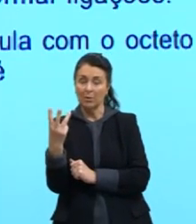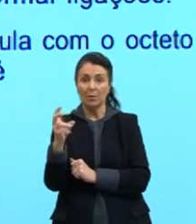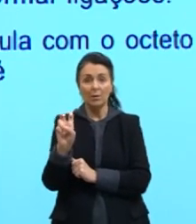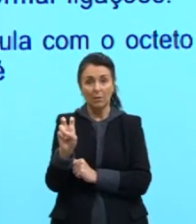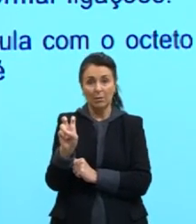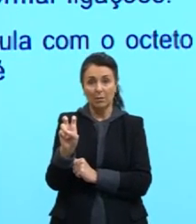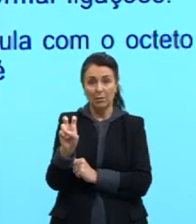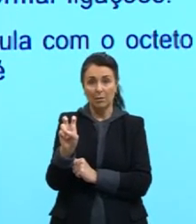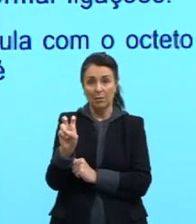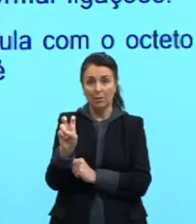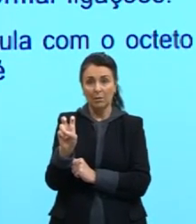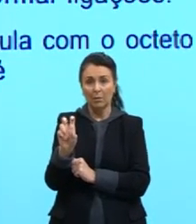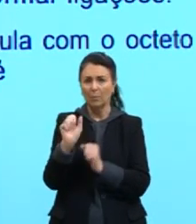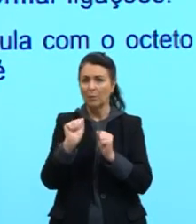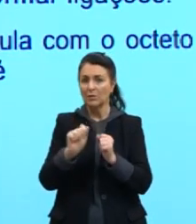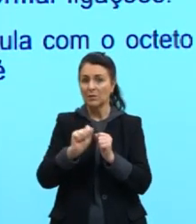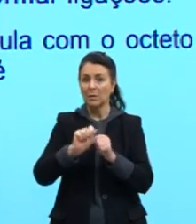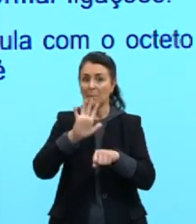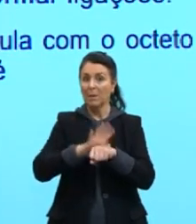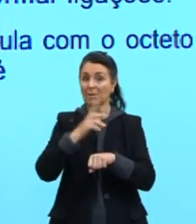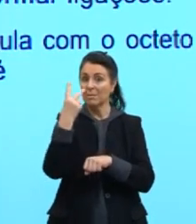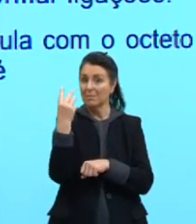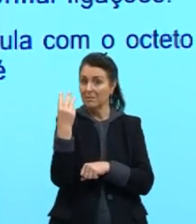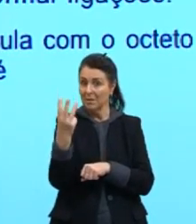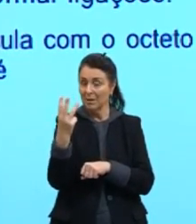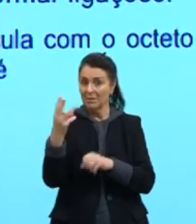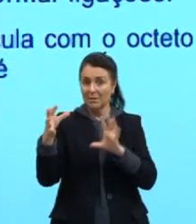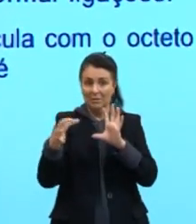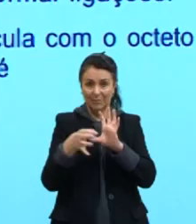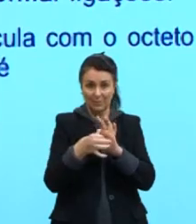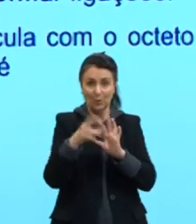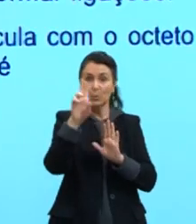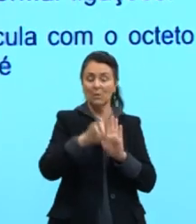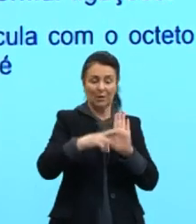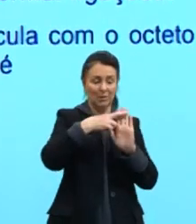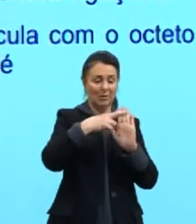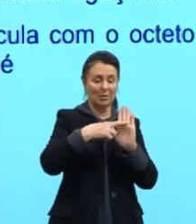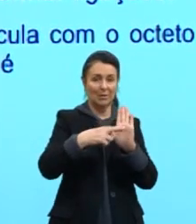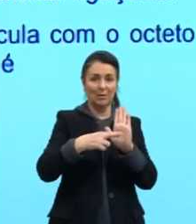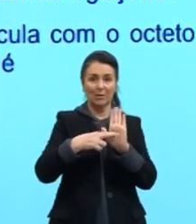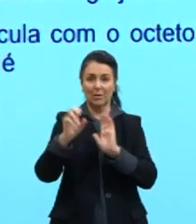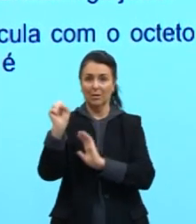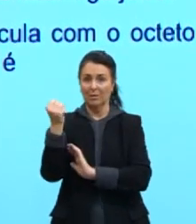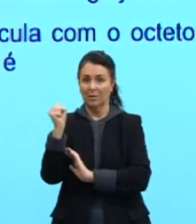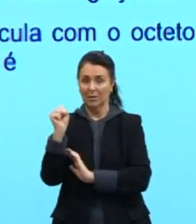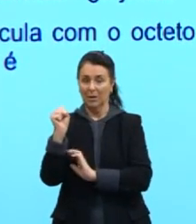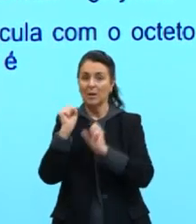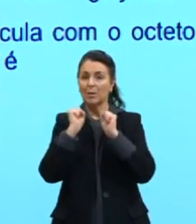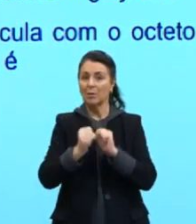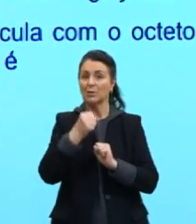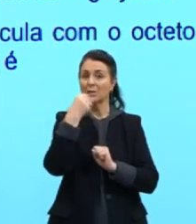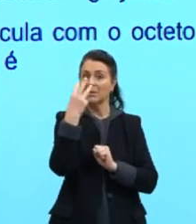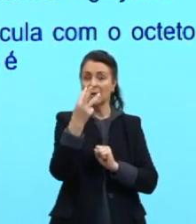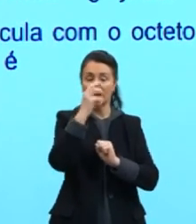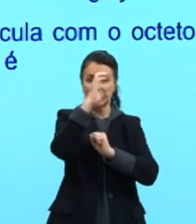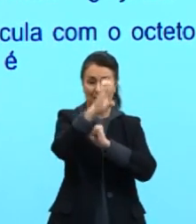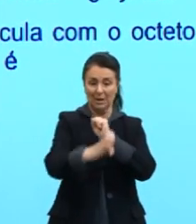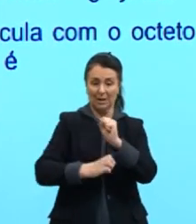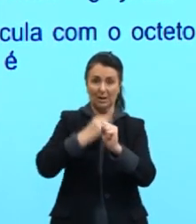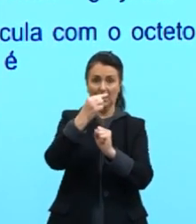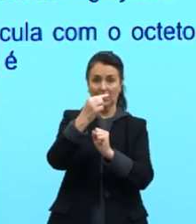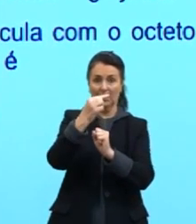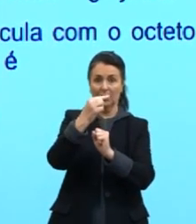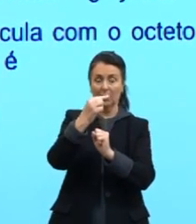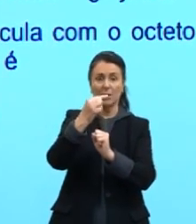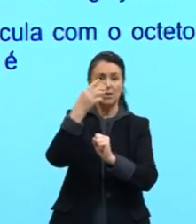Ou seja, ele pode fazer mais 3 ligações para ter a teoria do octeto. Ele pode ter 3 elétrons. Então, podemos observar